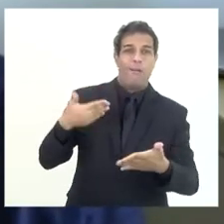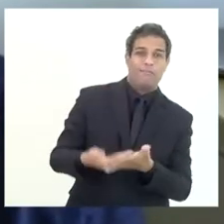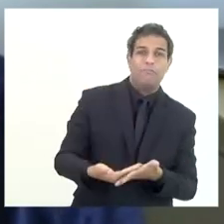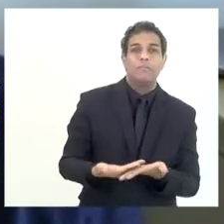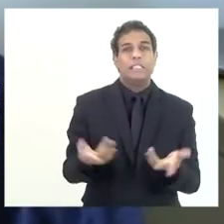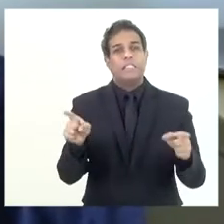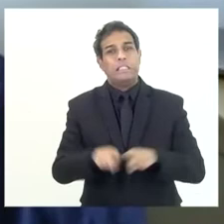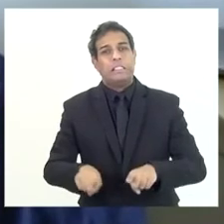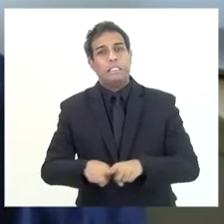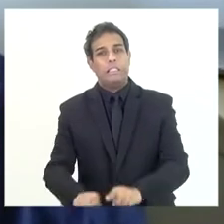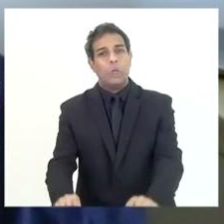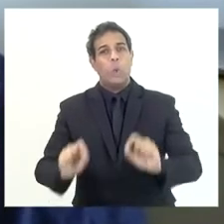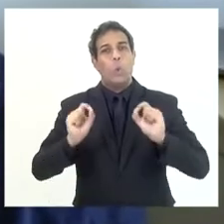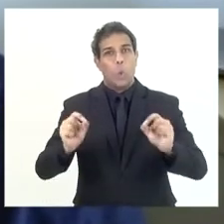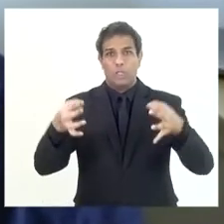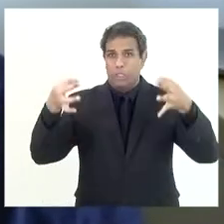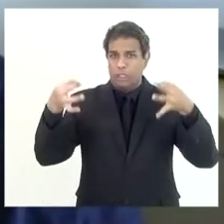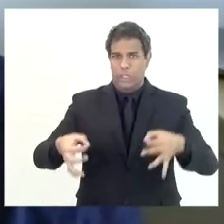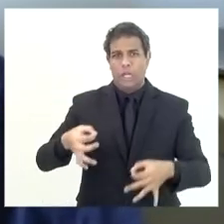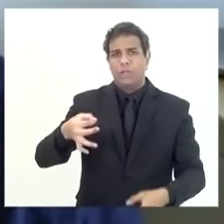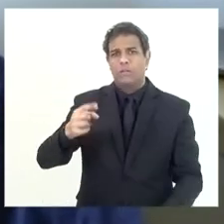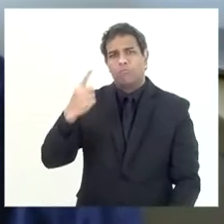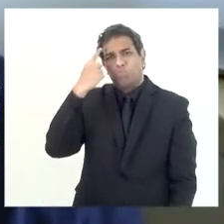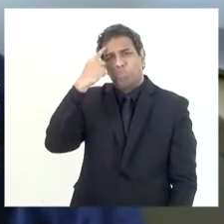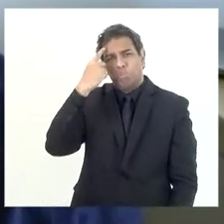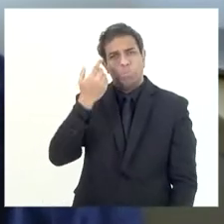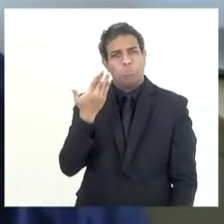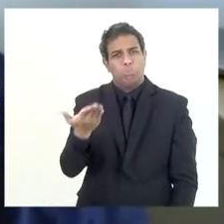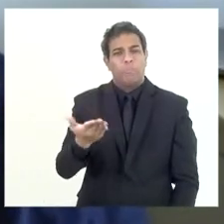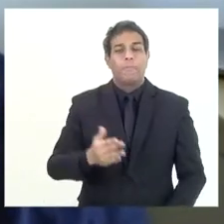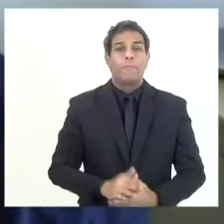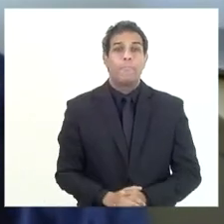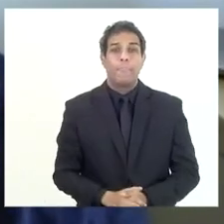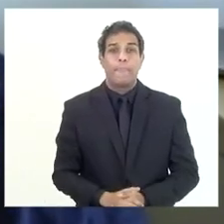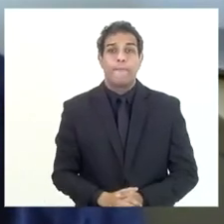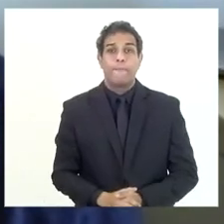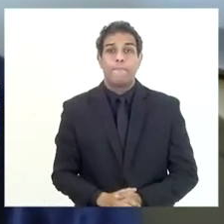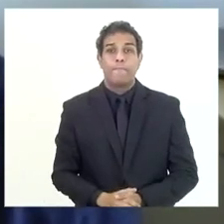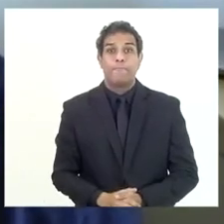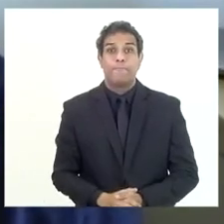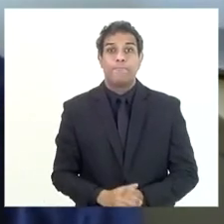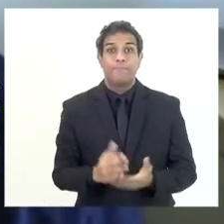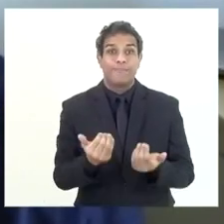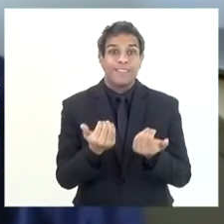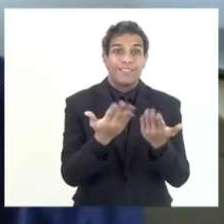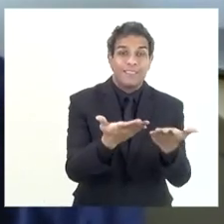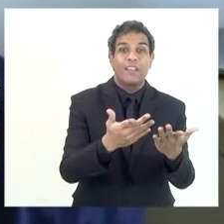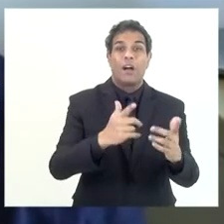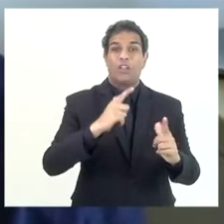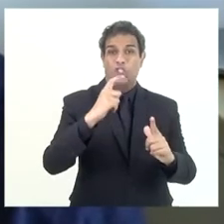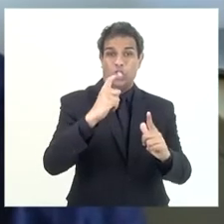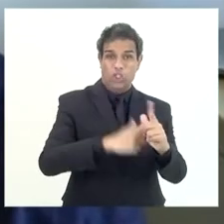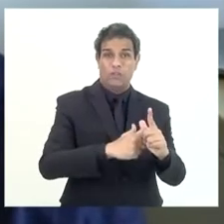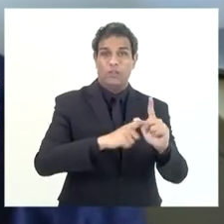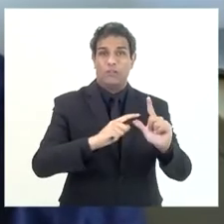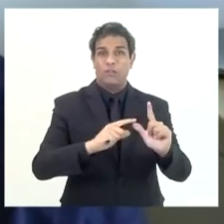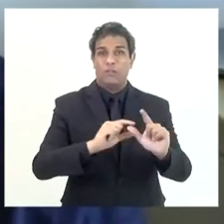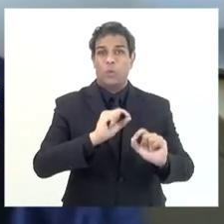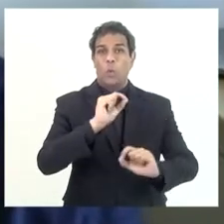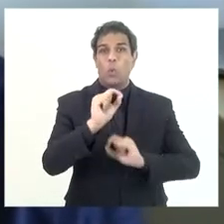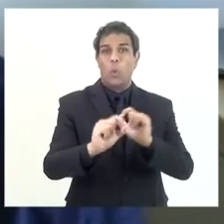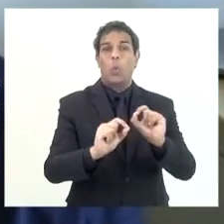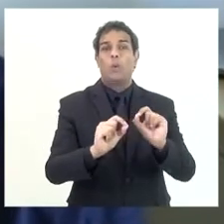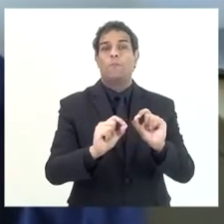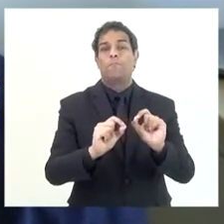acho que seria correto no lançamento da dívida ativa a ver